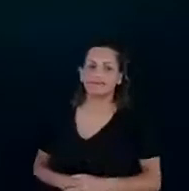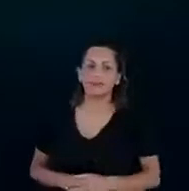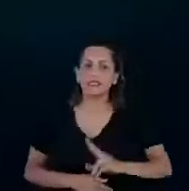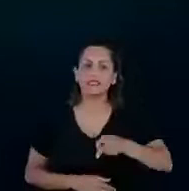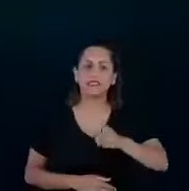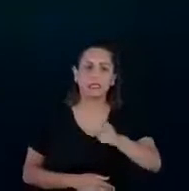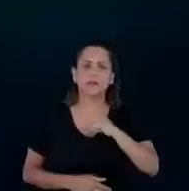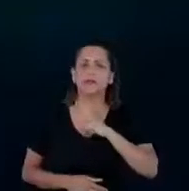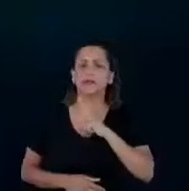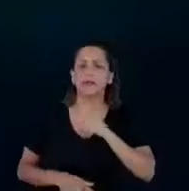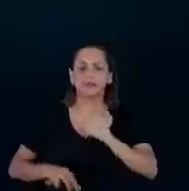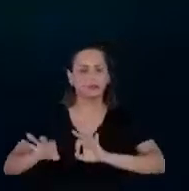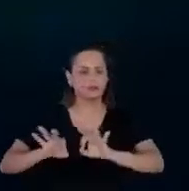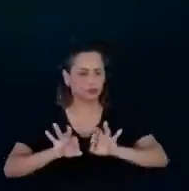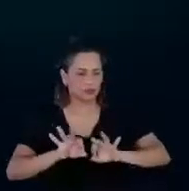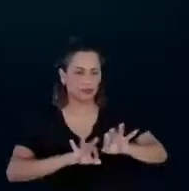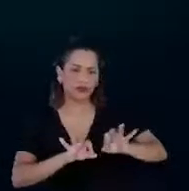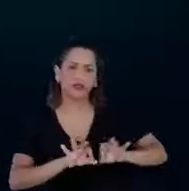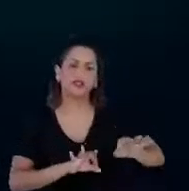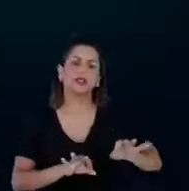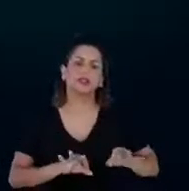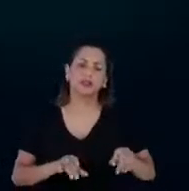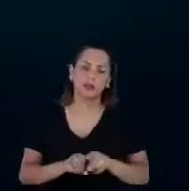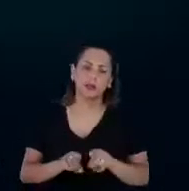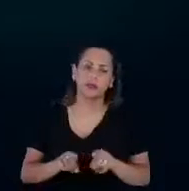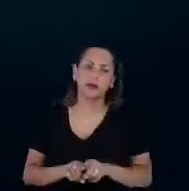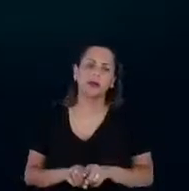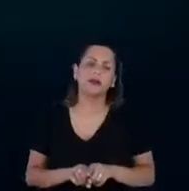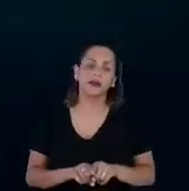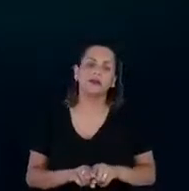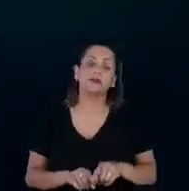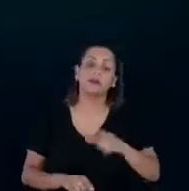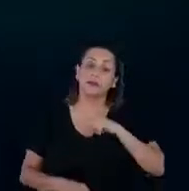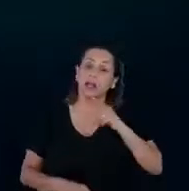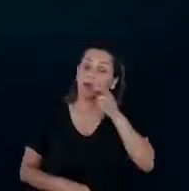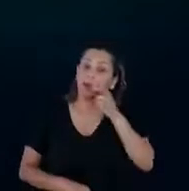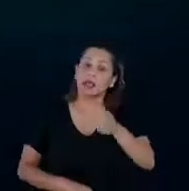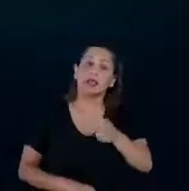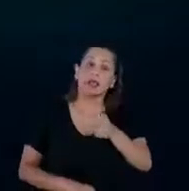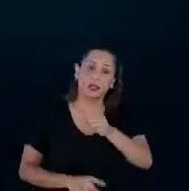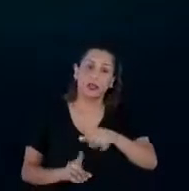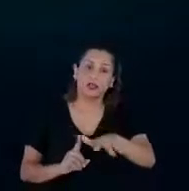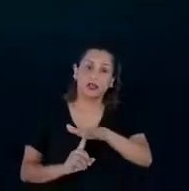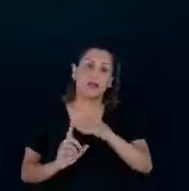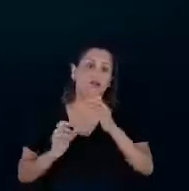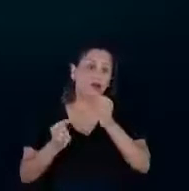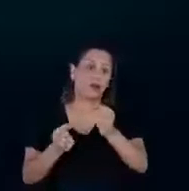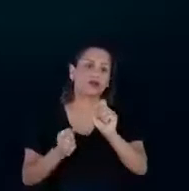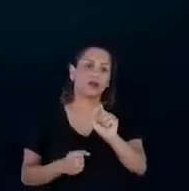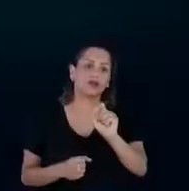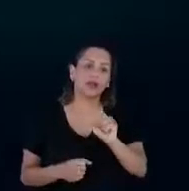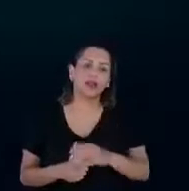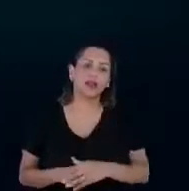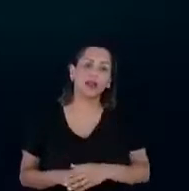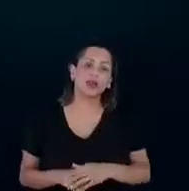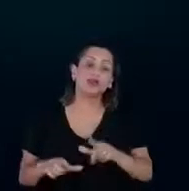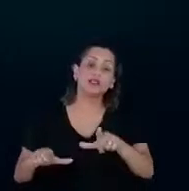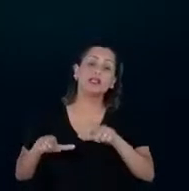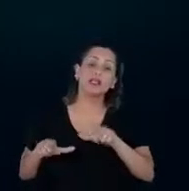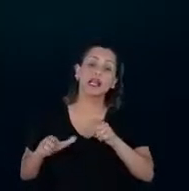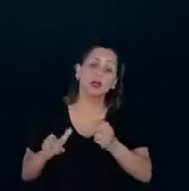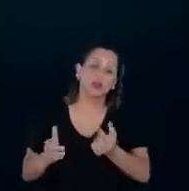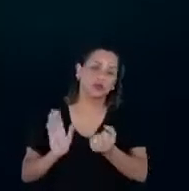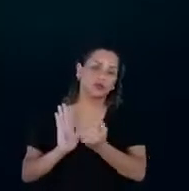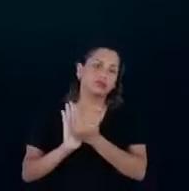nos projetos, também no PEA da ANEL e tem um interesse social muito forte, que é o selo Procel. Então, é um exemplo do que eu